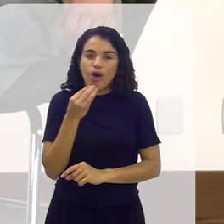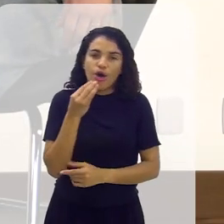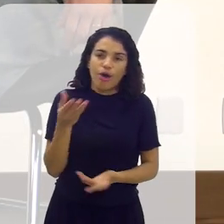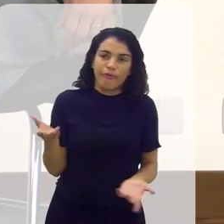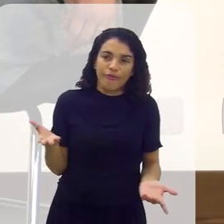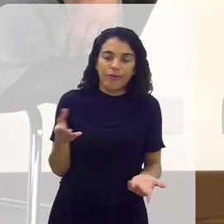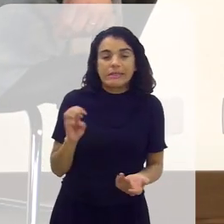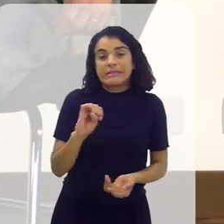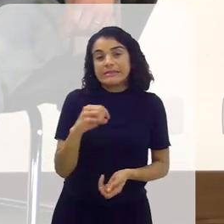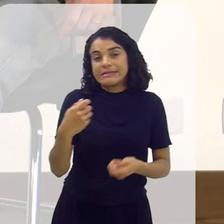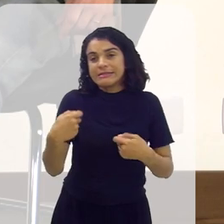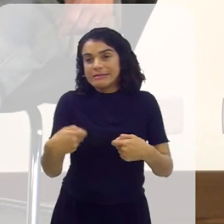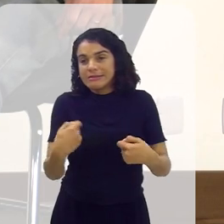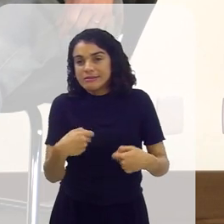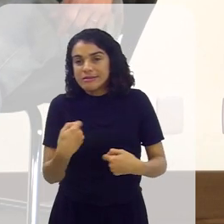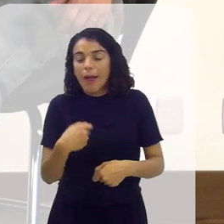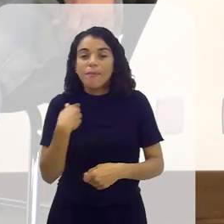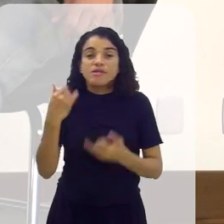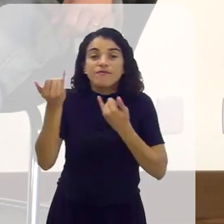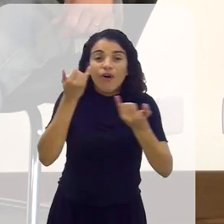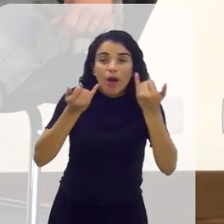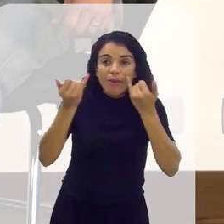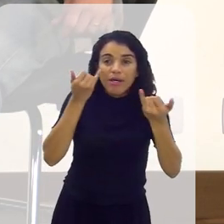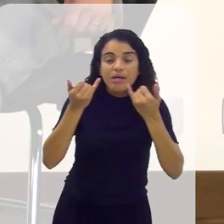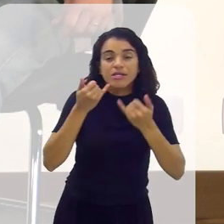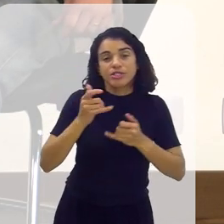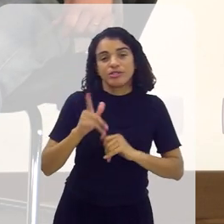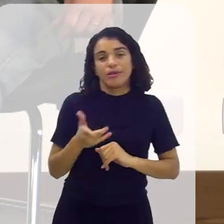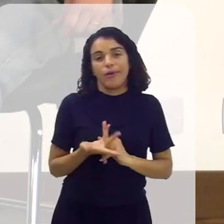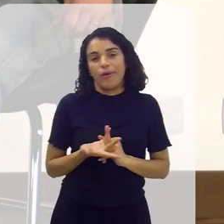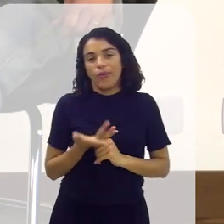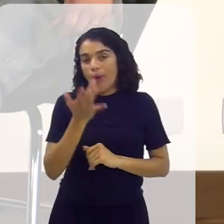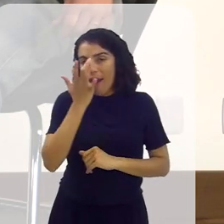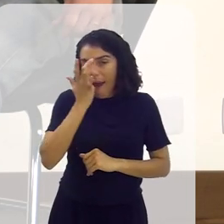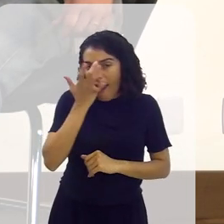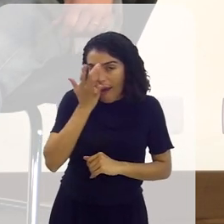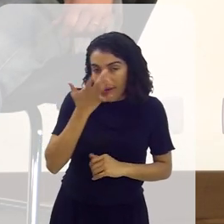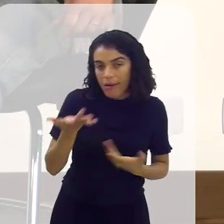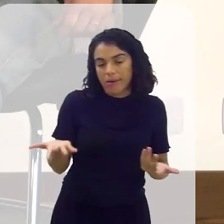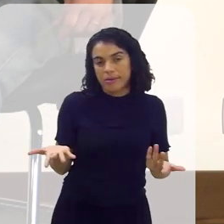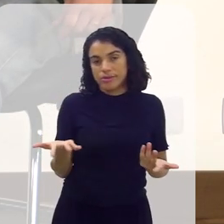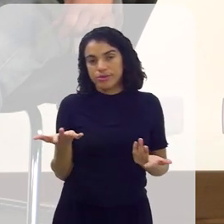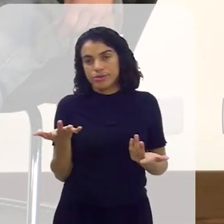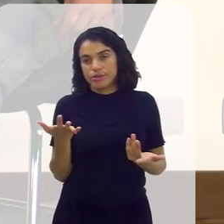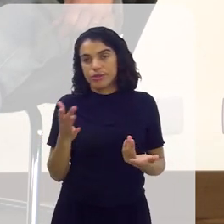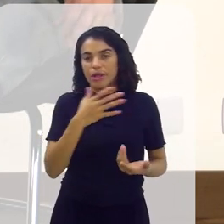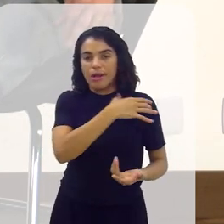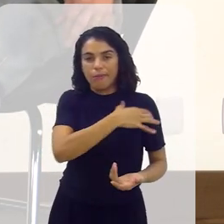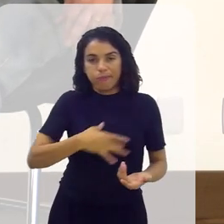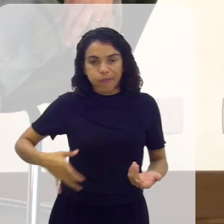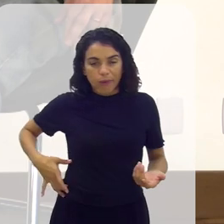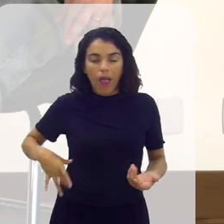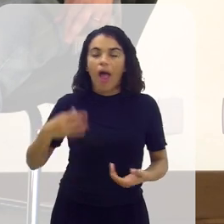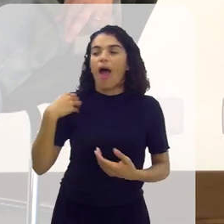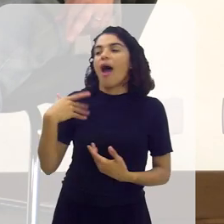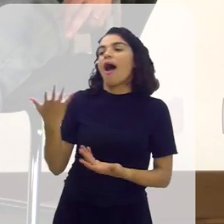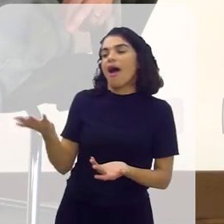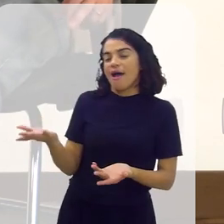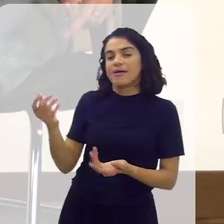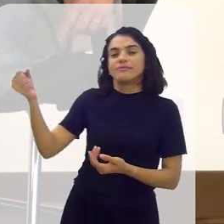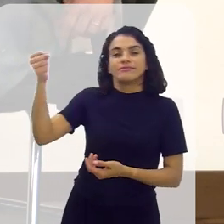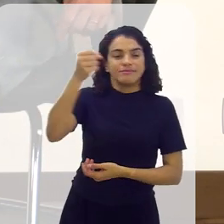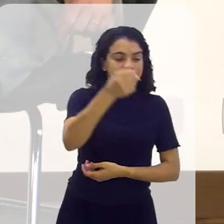óbvio que se você precisar... Ah, eu preciso de uma informação de uma Hare Krishna. Conte, acha a conte aí,